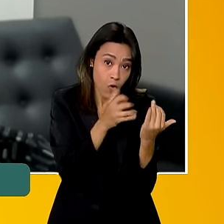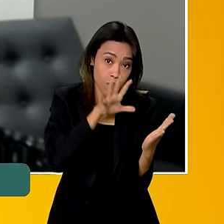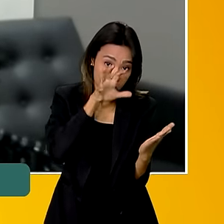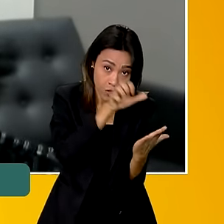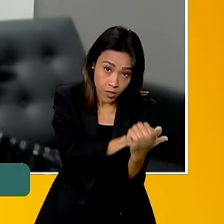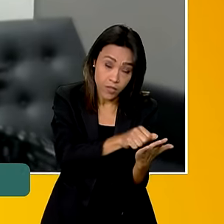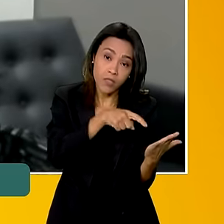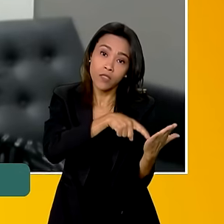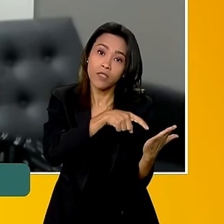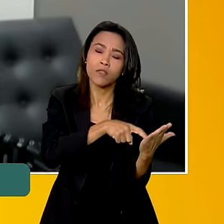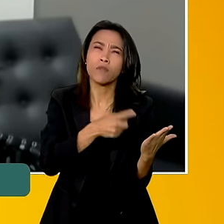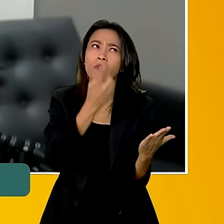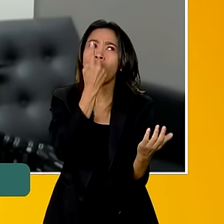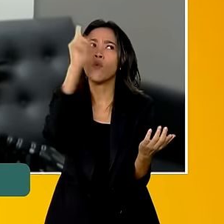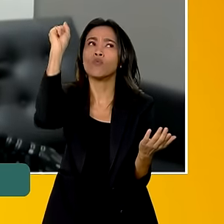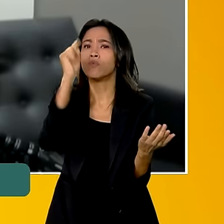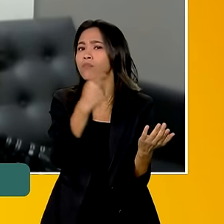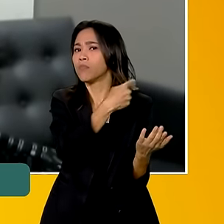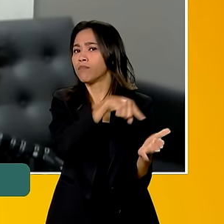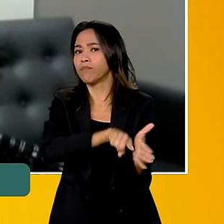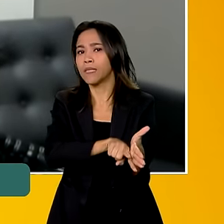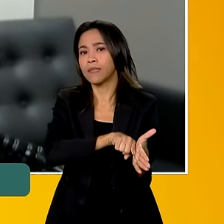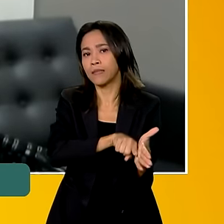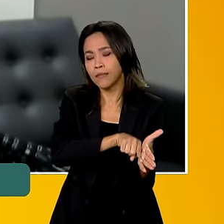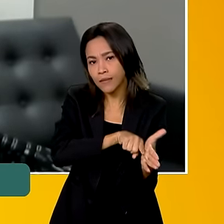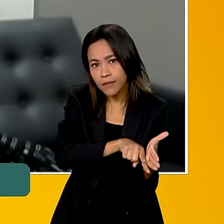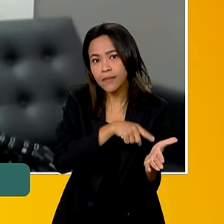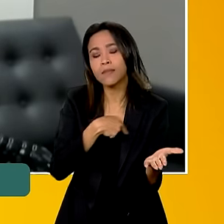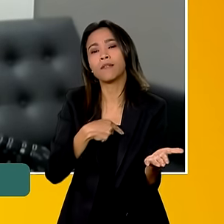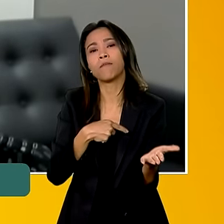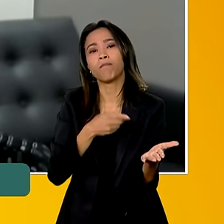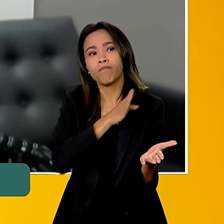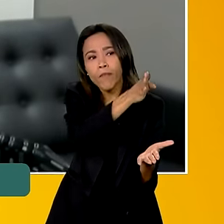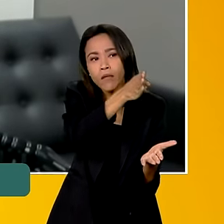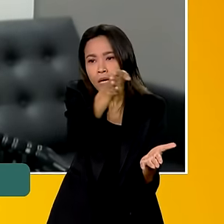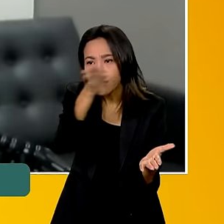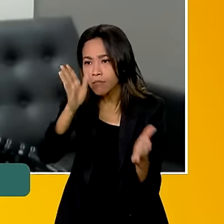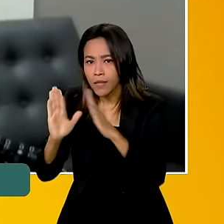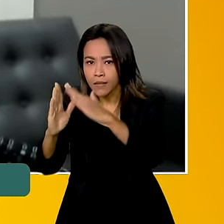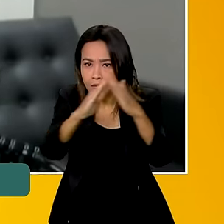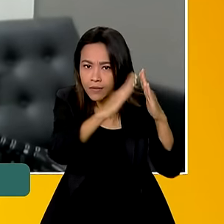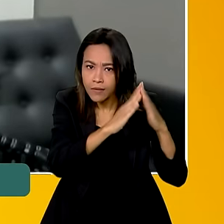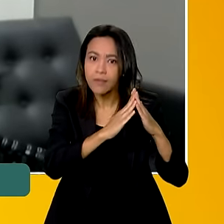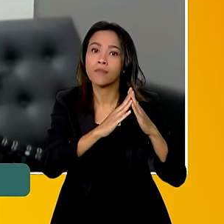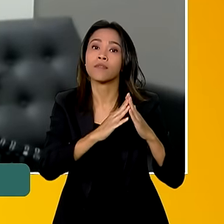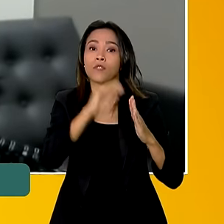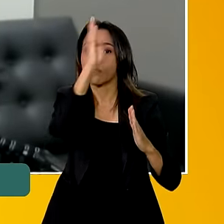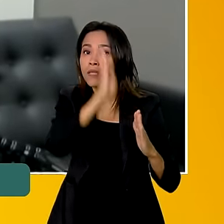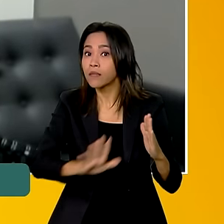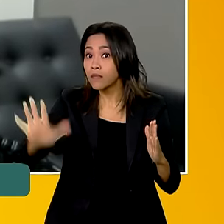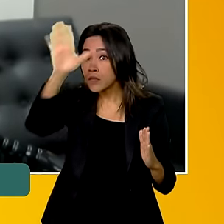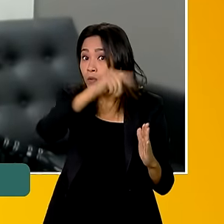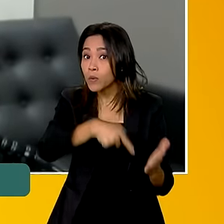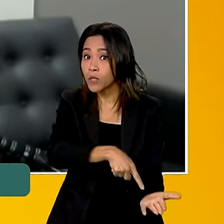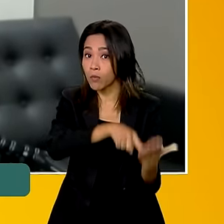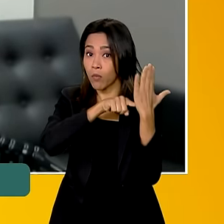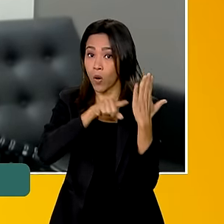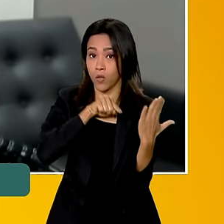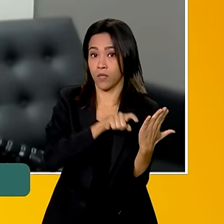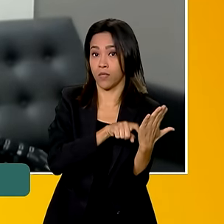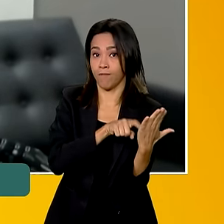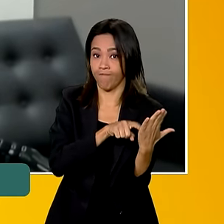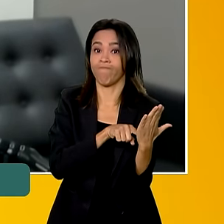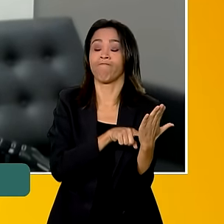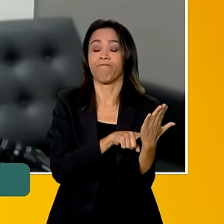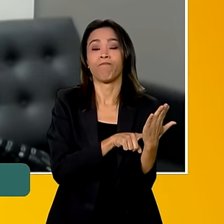dados também da última pesquisa nacional de amostragem de domicílios, que aponta também que o nível de